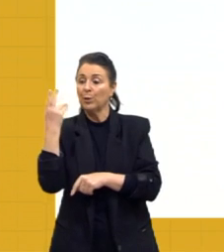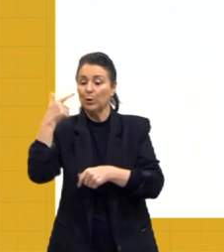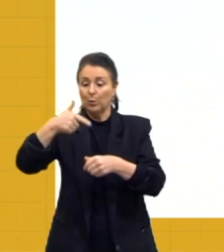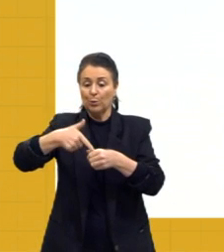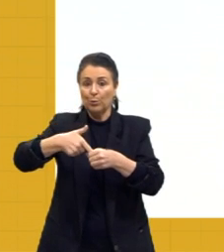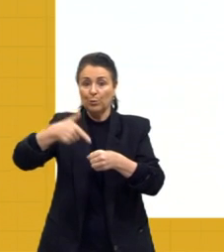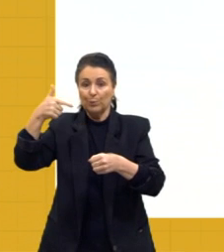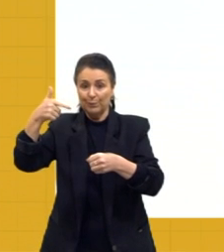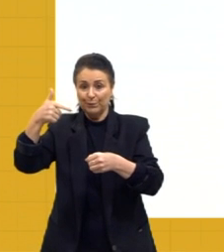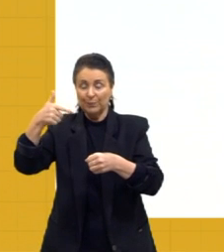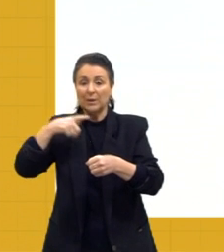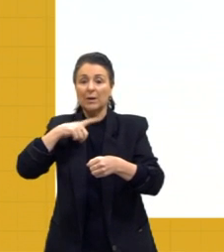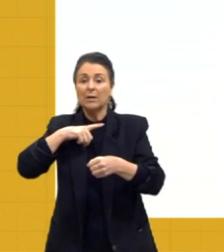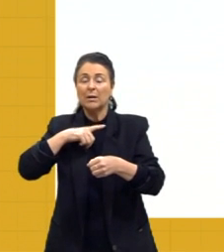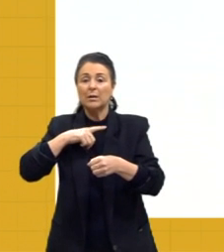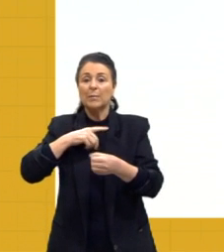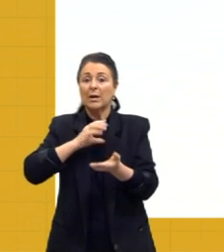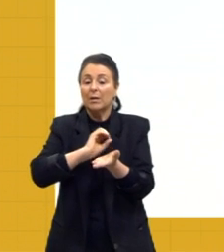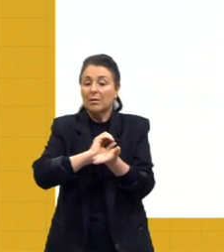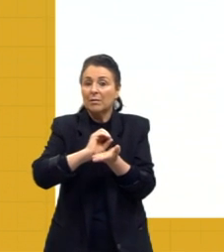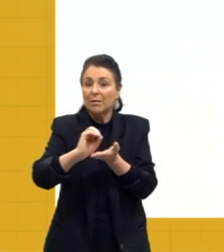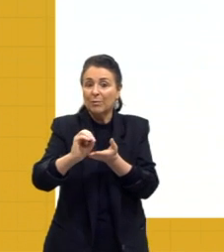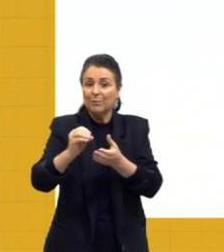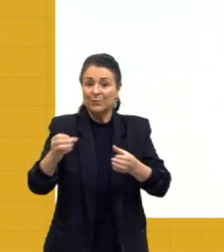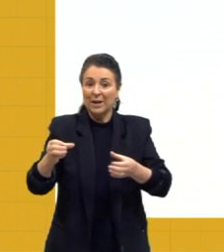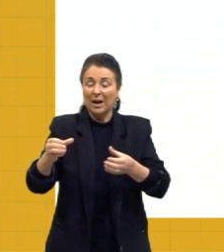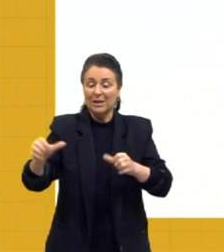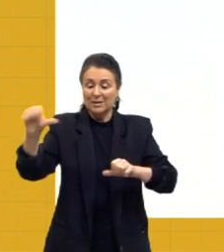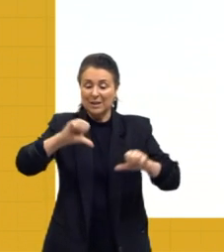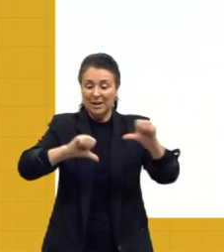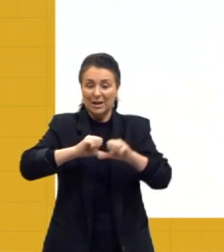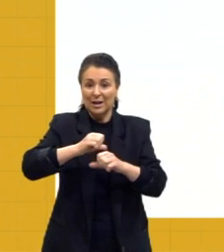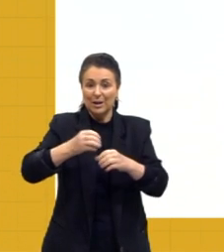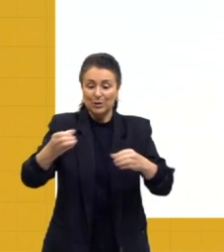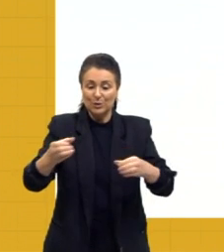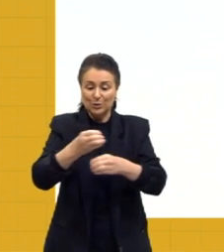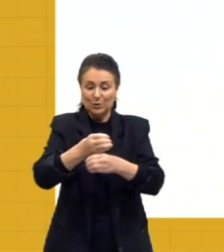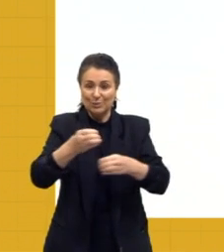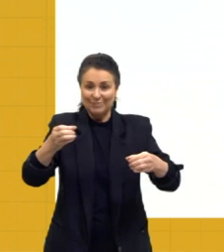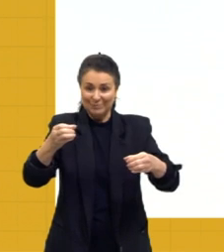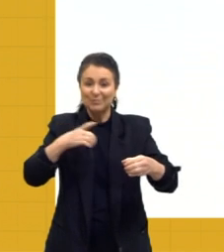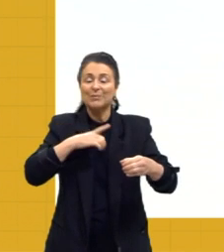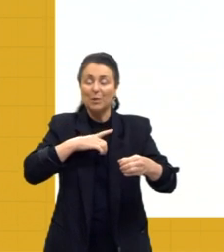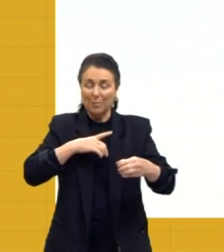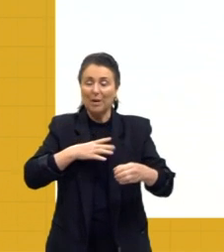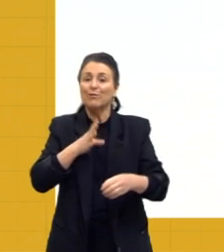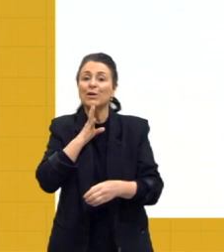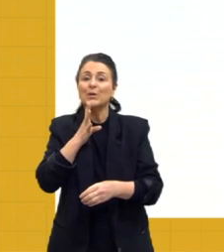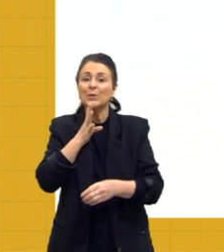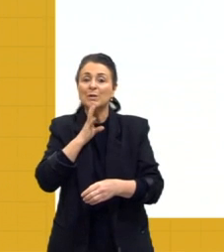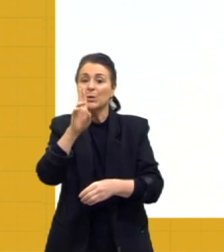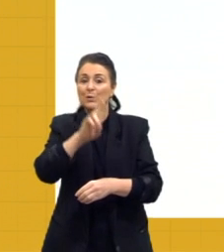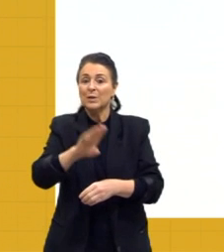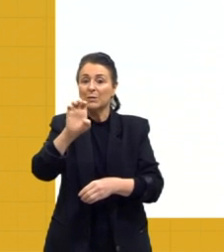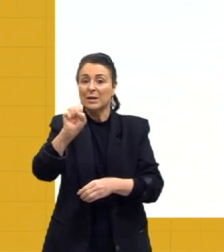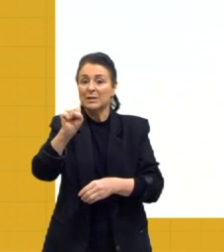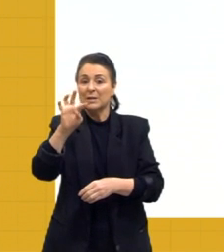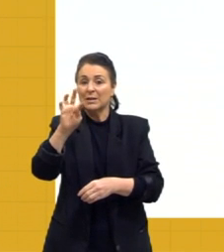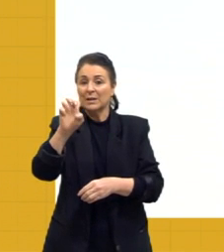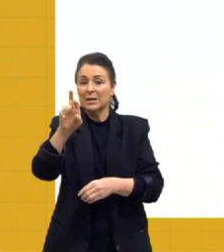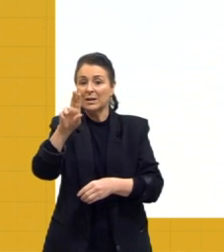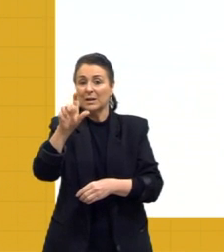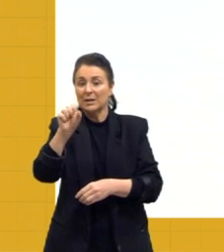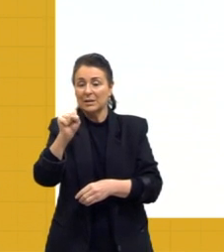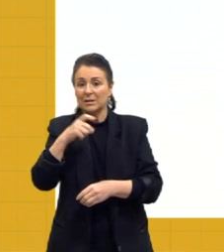lá nas reações orgânicas nós vamos ver essa reação, a formação dos biocombustíveis a partir de ésteres. Na